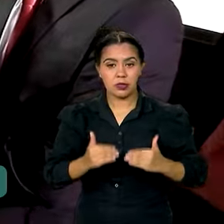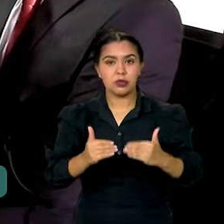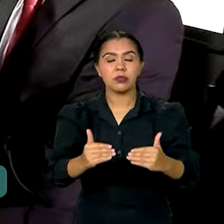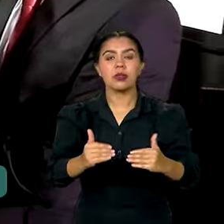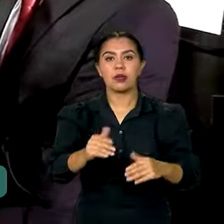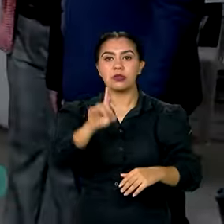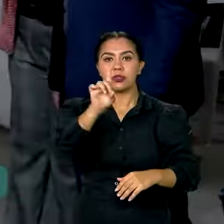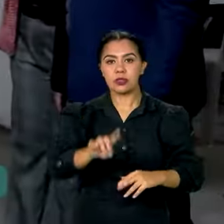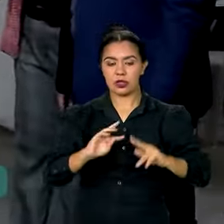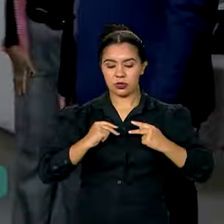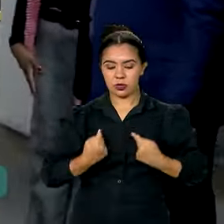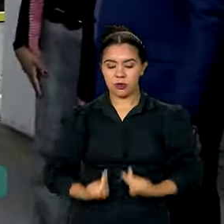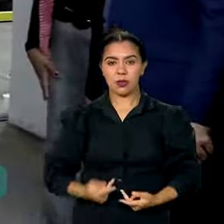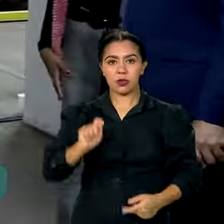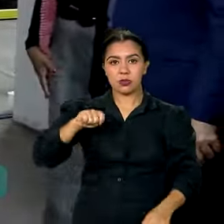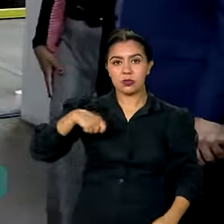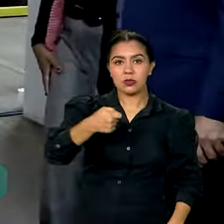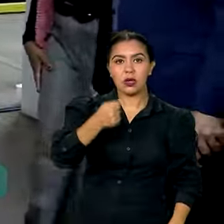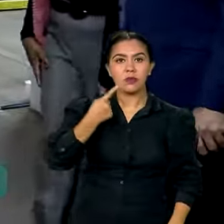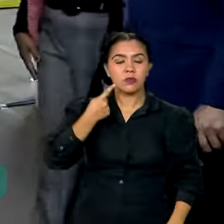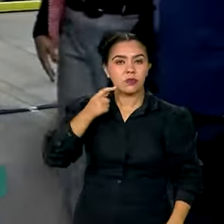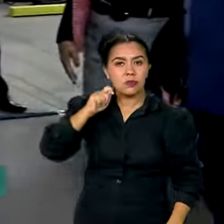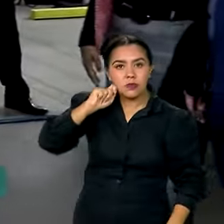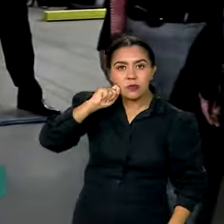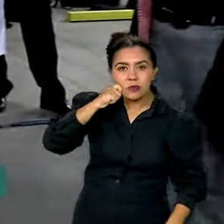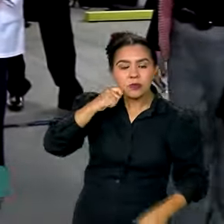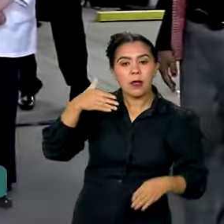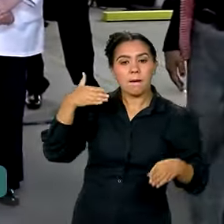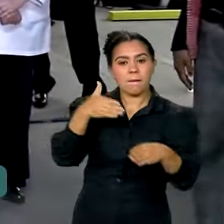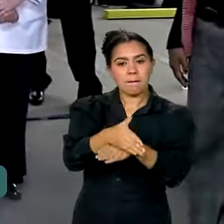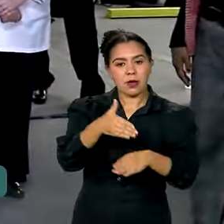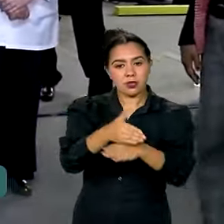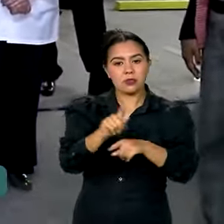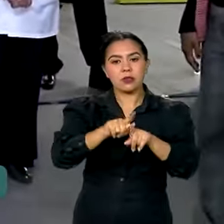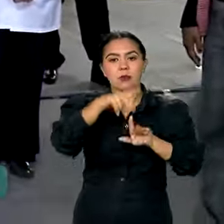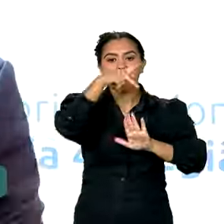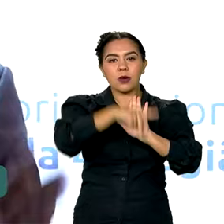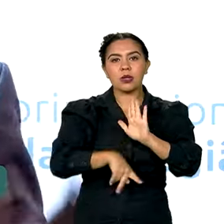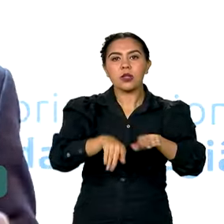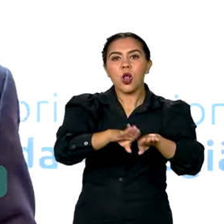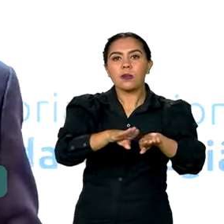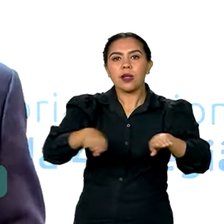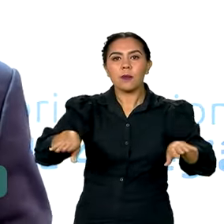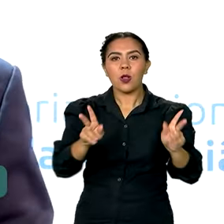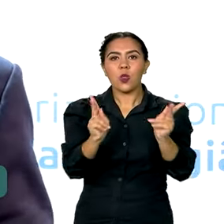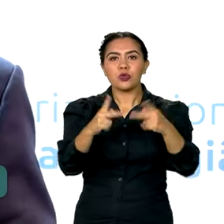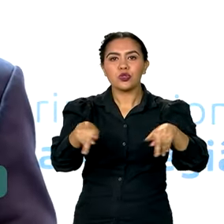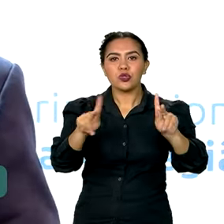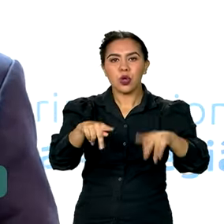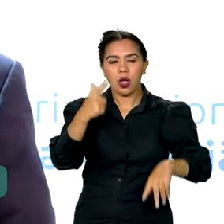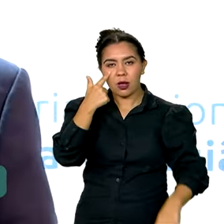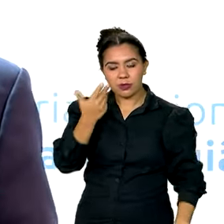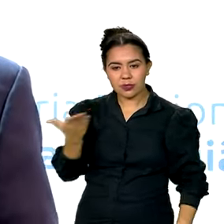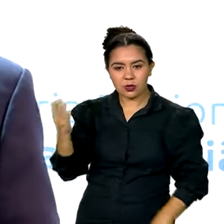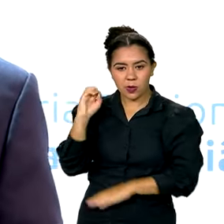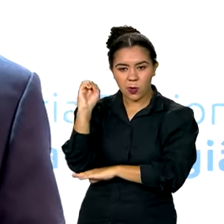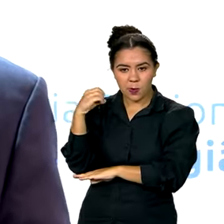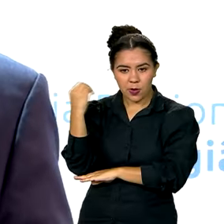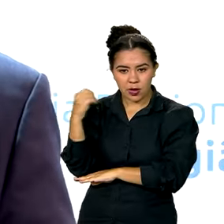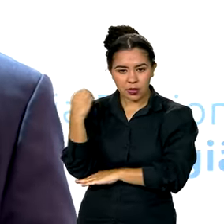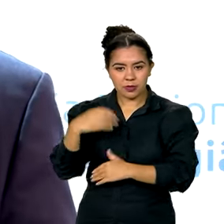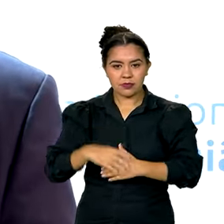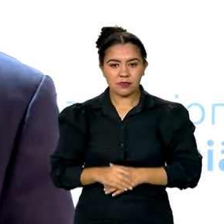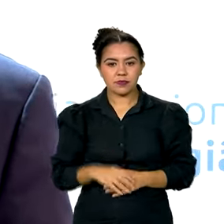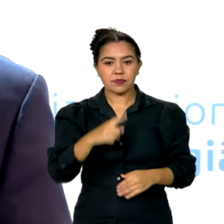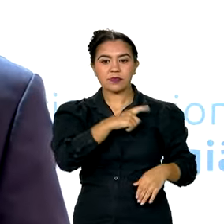Almeida, participou da abertura do projeto no estacionamento de um shopping em Porto Alegre. A estação da documentação é importante porque ela conecta